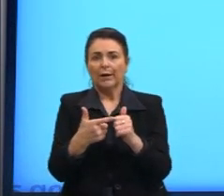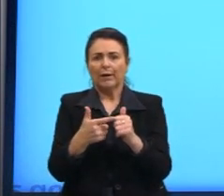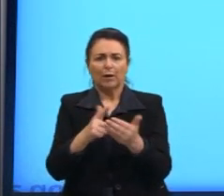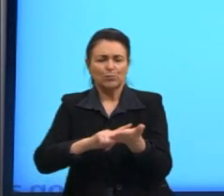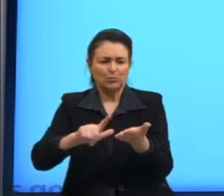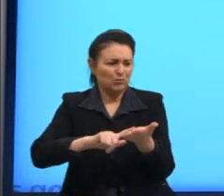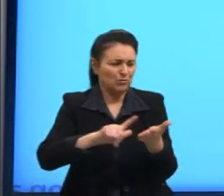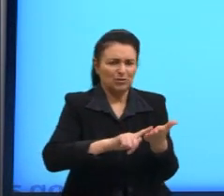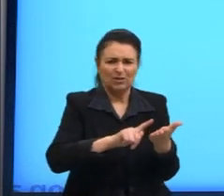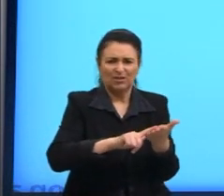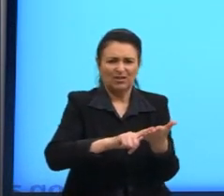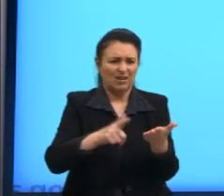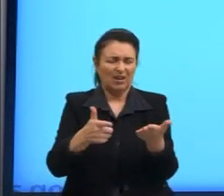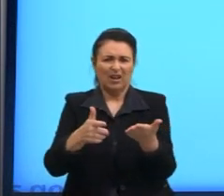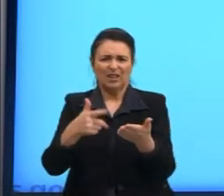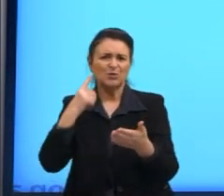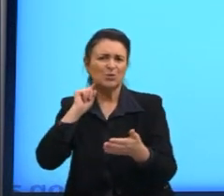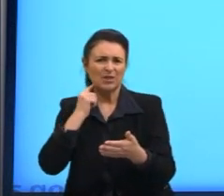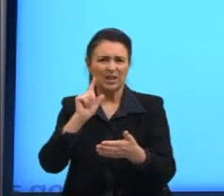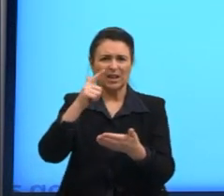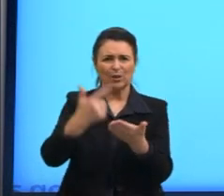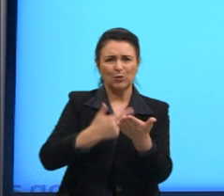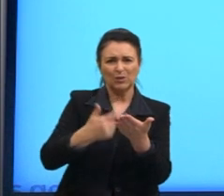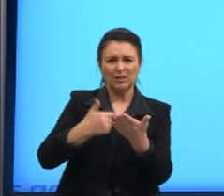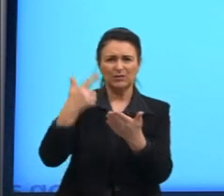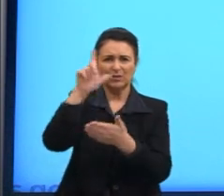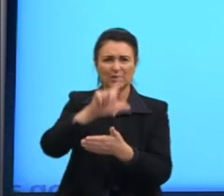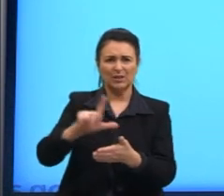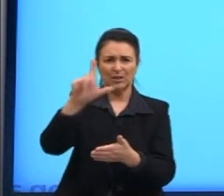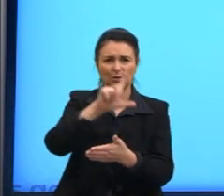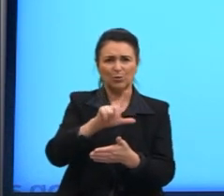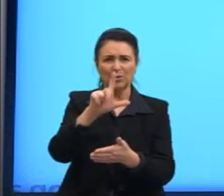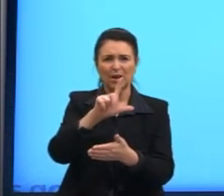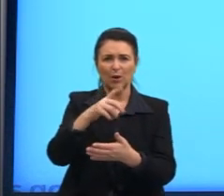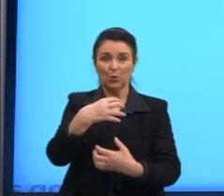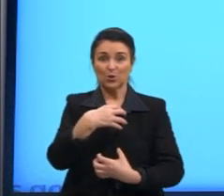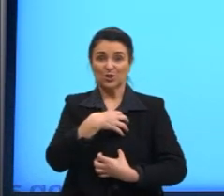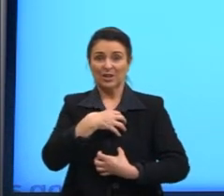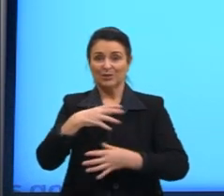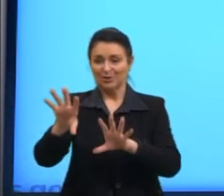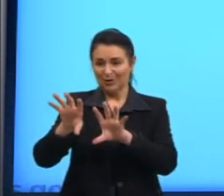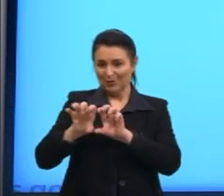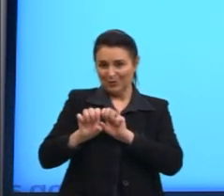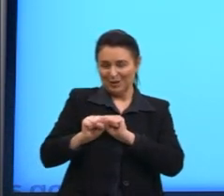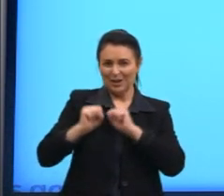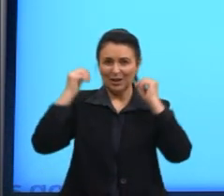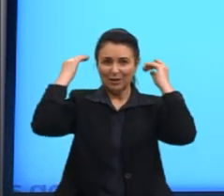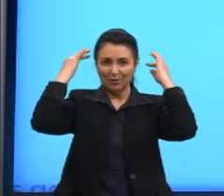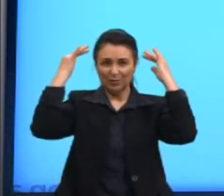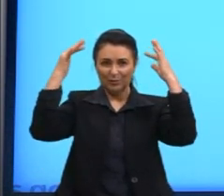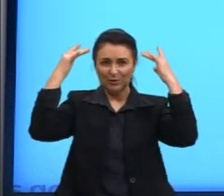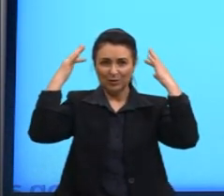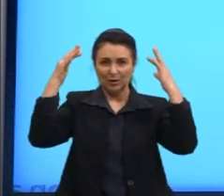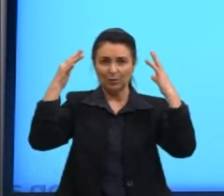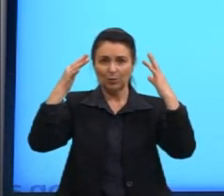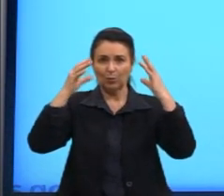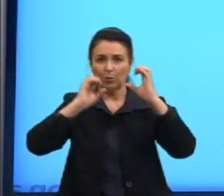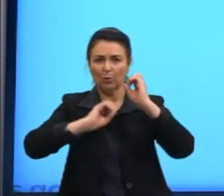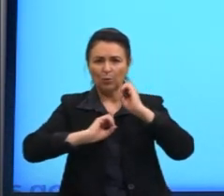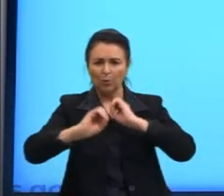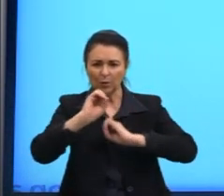literatura distintas maneiras de acolher do mexicano orientações sobre a limpeza das casas dos espanhóis